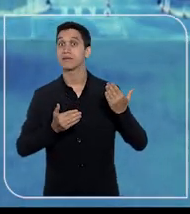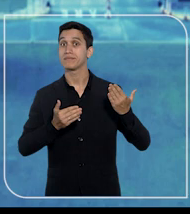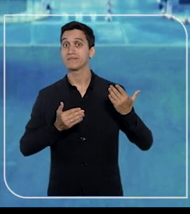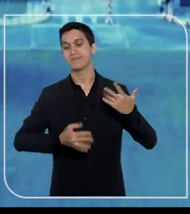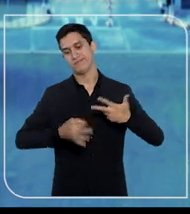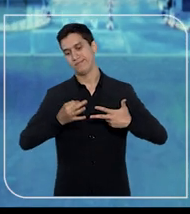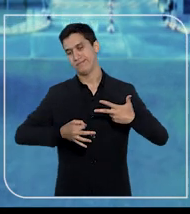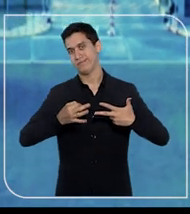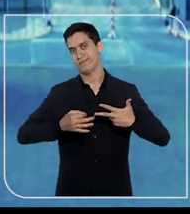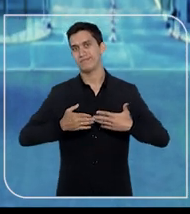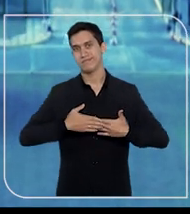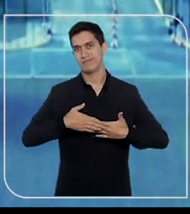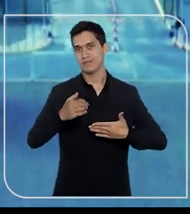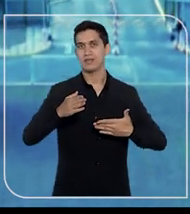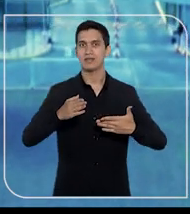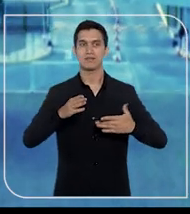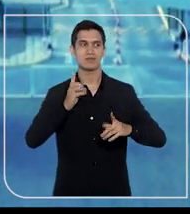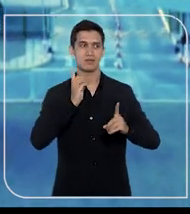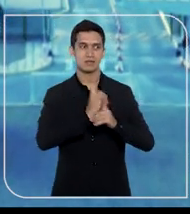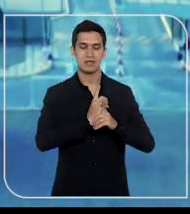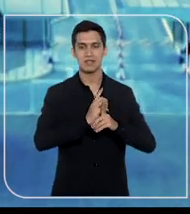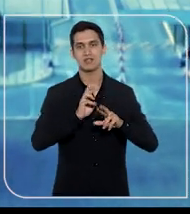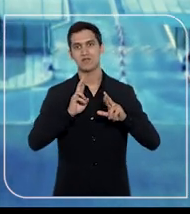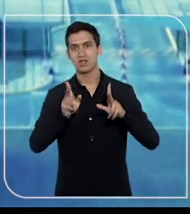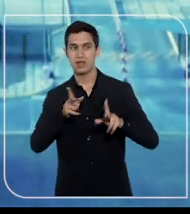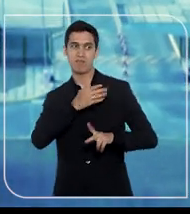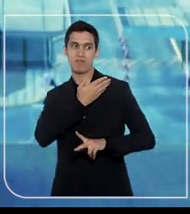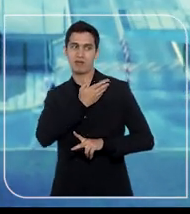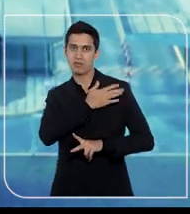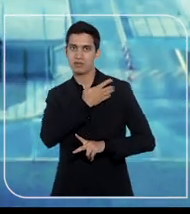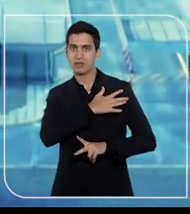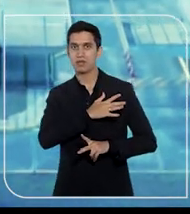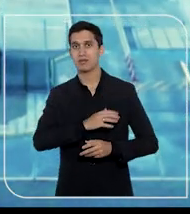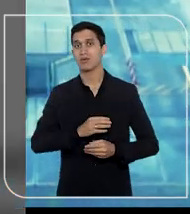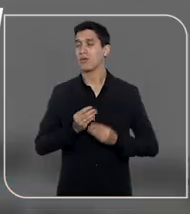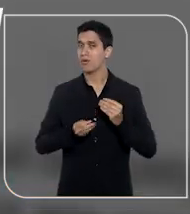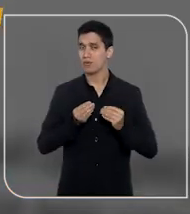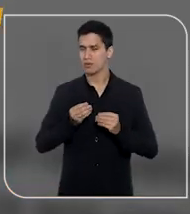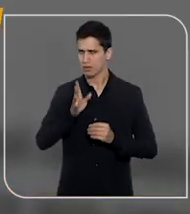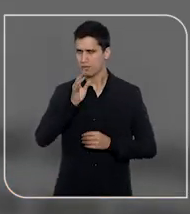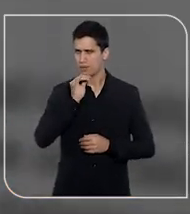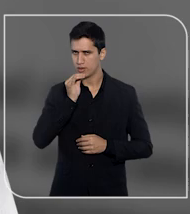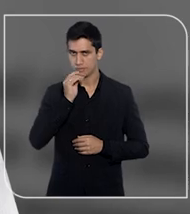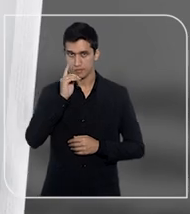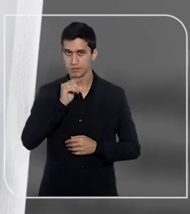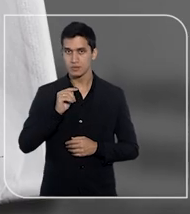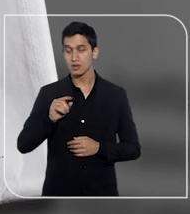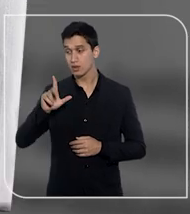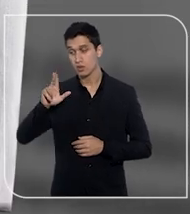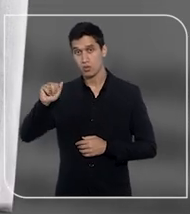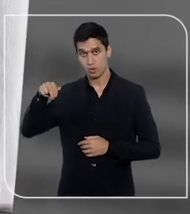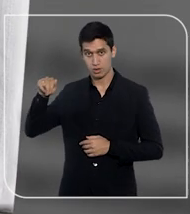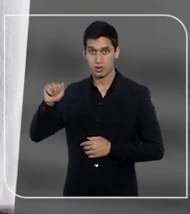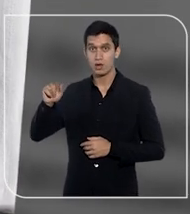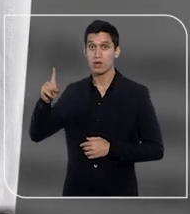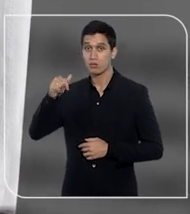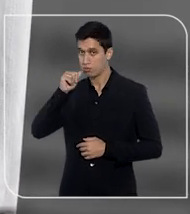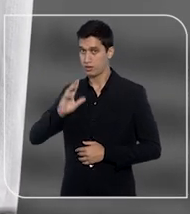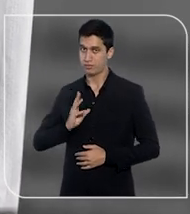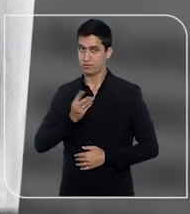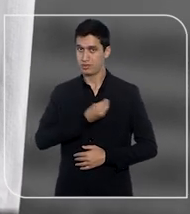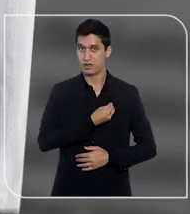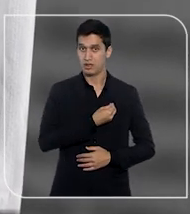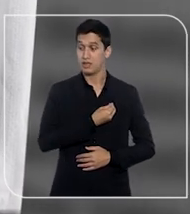Judiciário fazer a diferença contra o preconceito e a discriminação. Quer um exemplo? Luana Fernandes é uma mulher